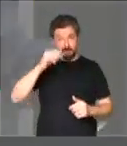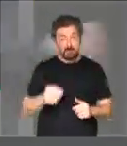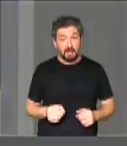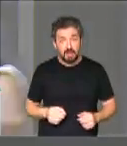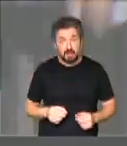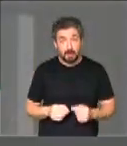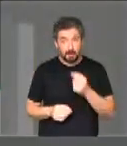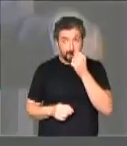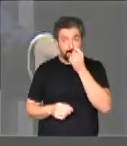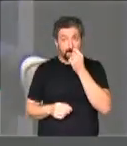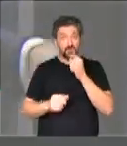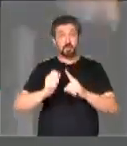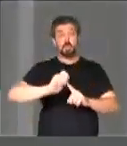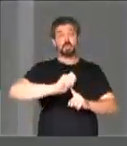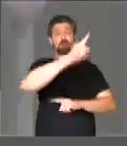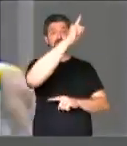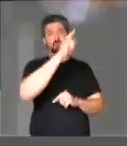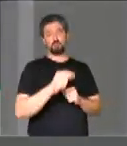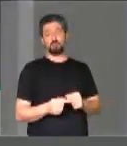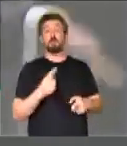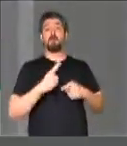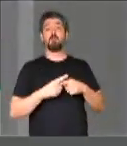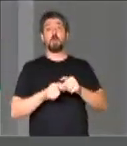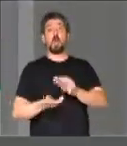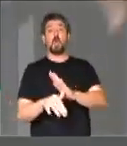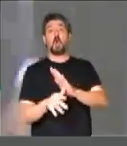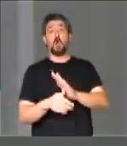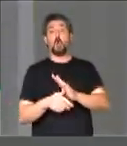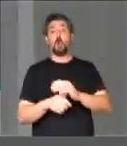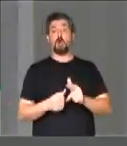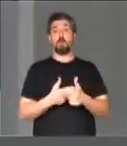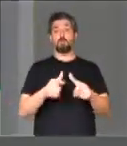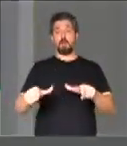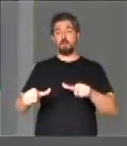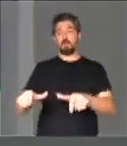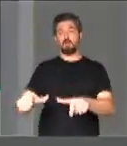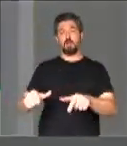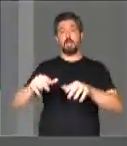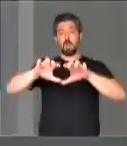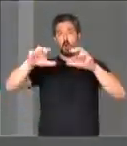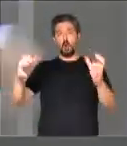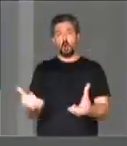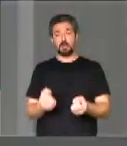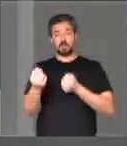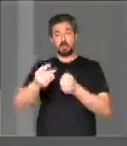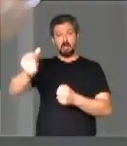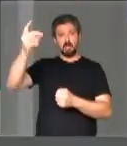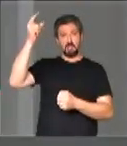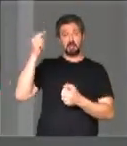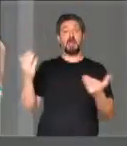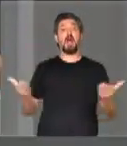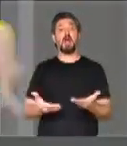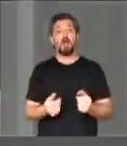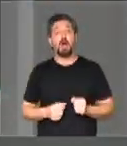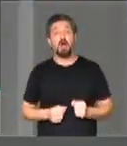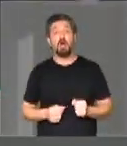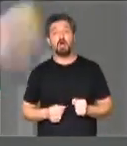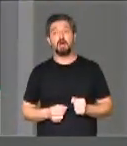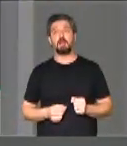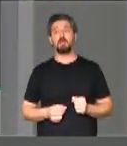militar, foi expulso, porque furtava, toca a fita, estepe de carro, e agora,